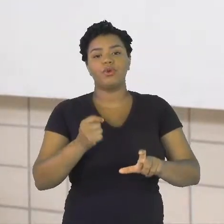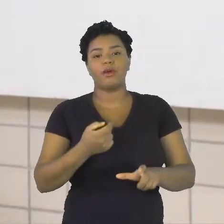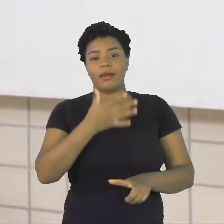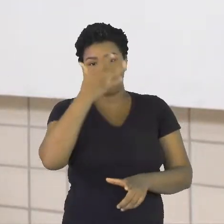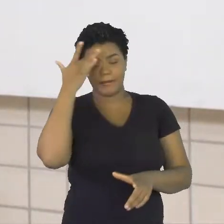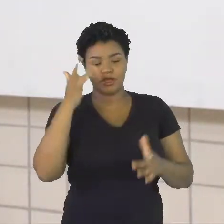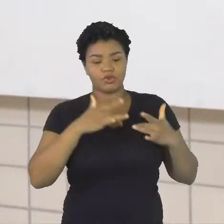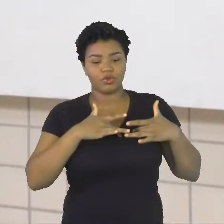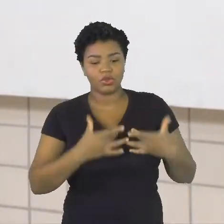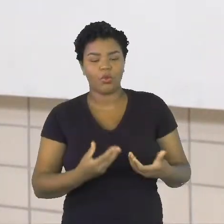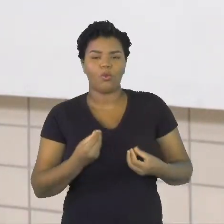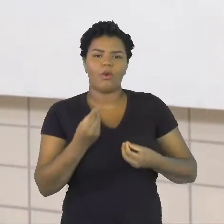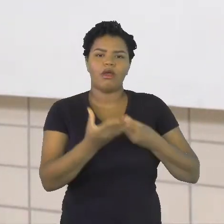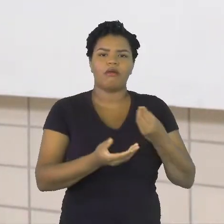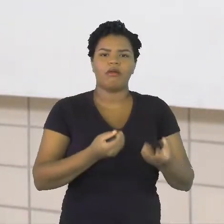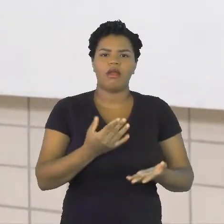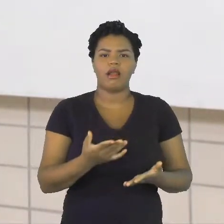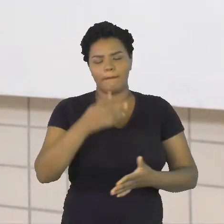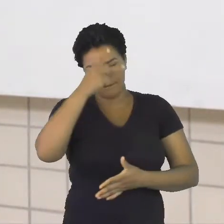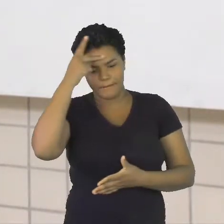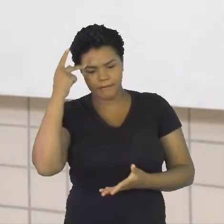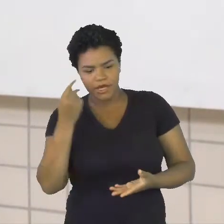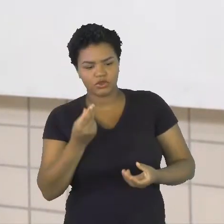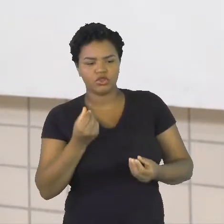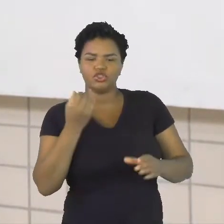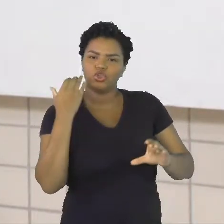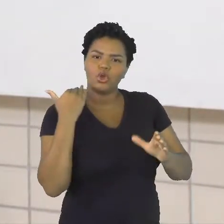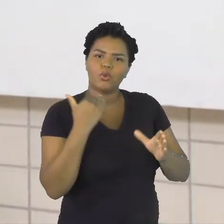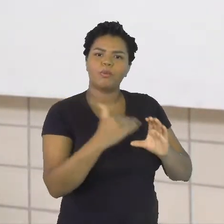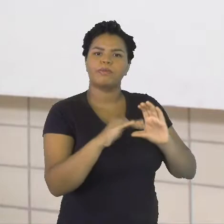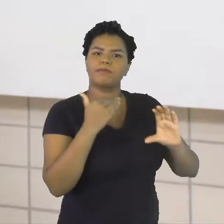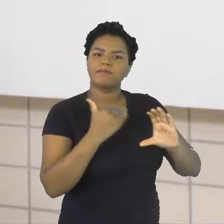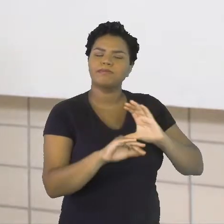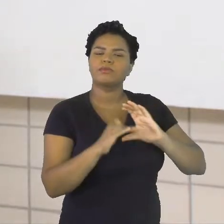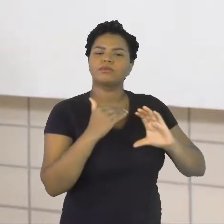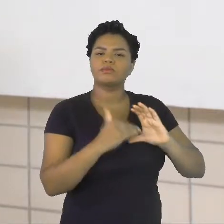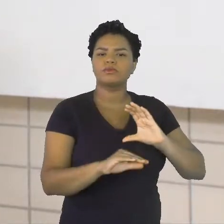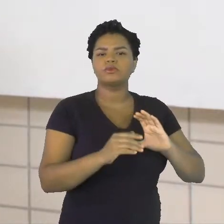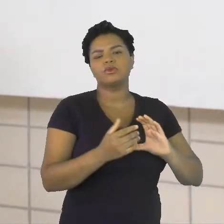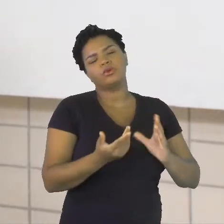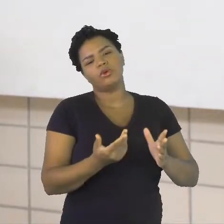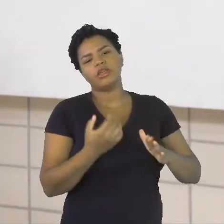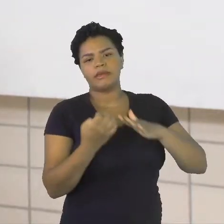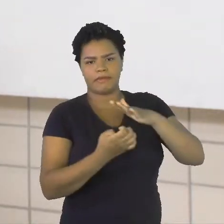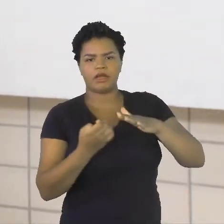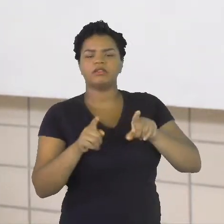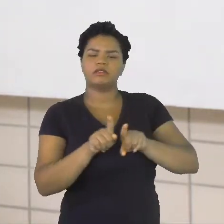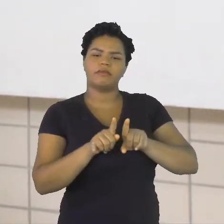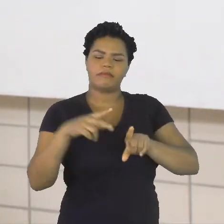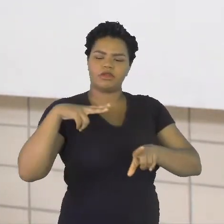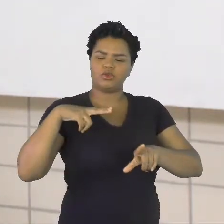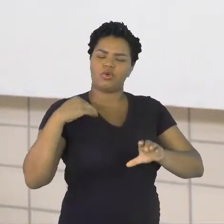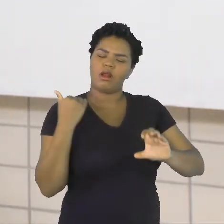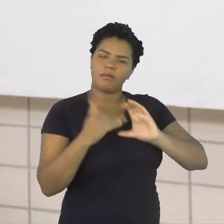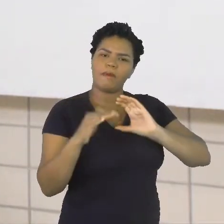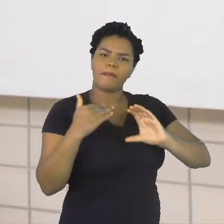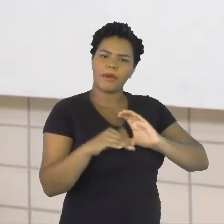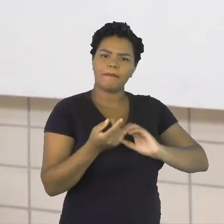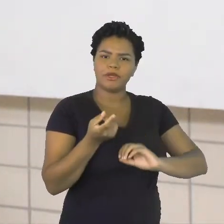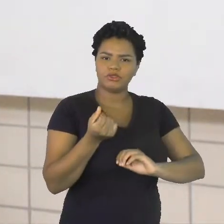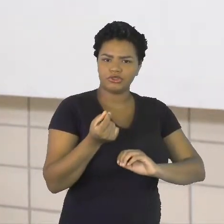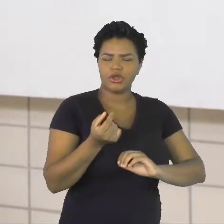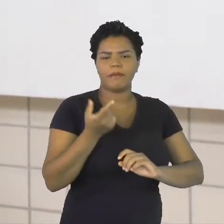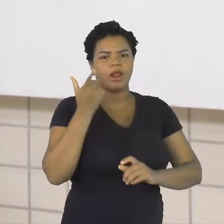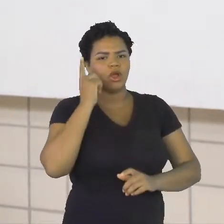físicas e empresas costumam fazer doações a essas ONGs para que elas, assim, possam puxar as suas despesas,